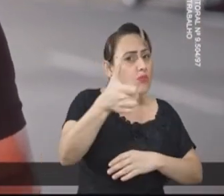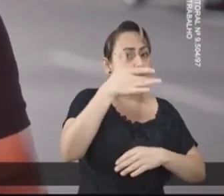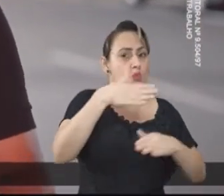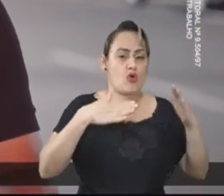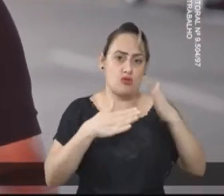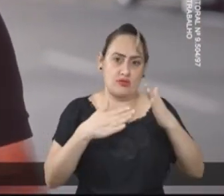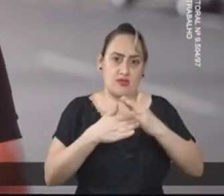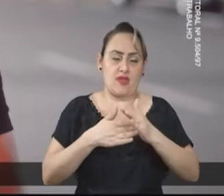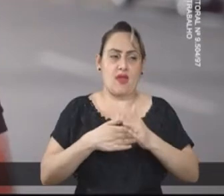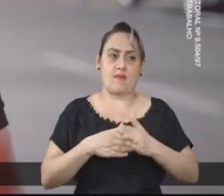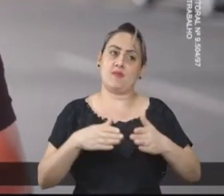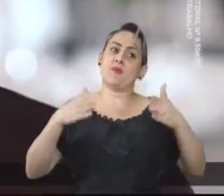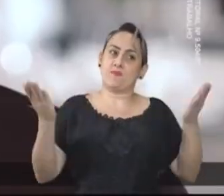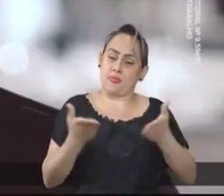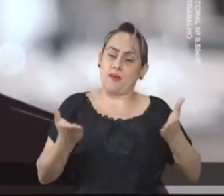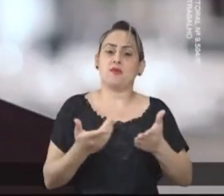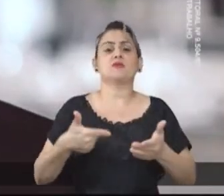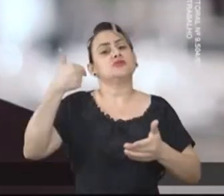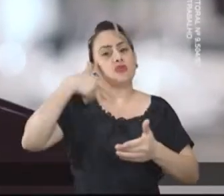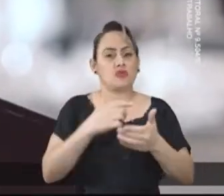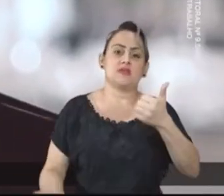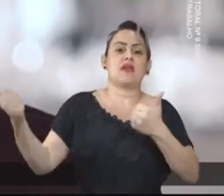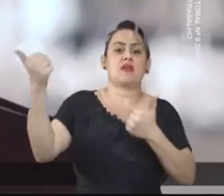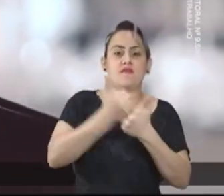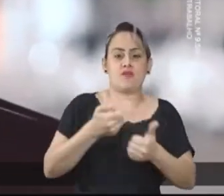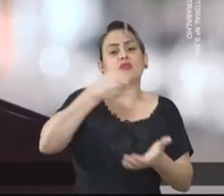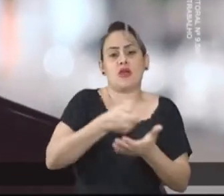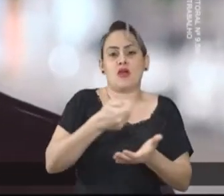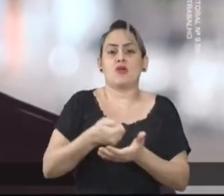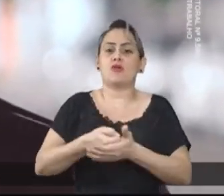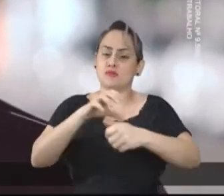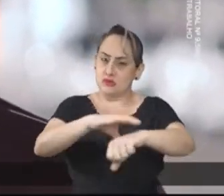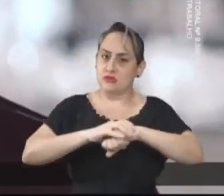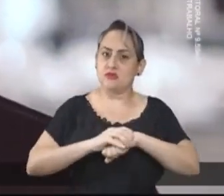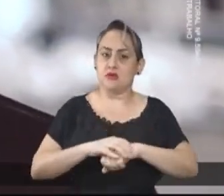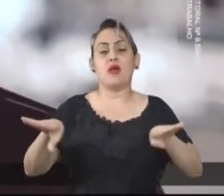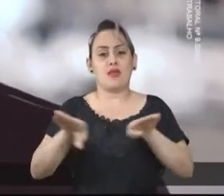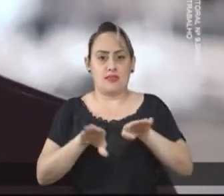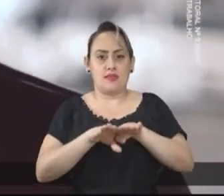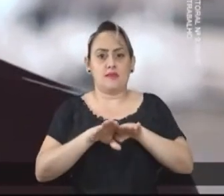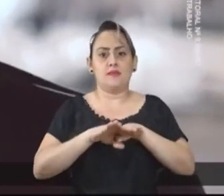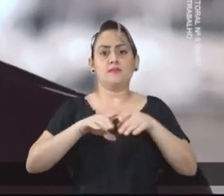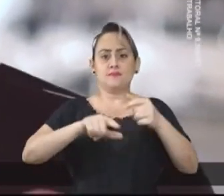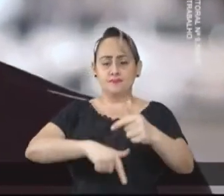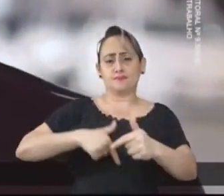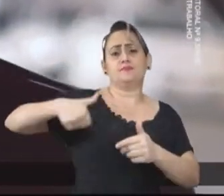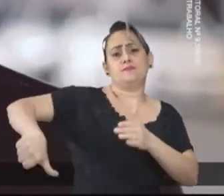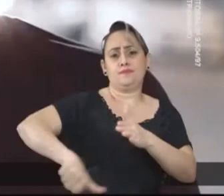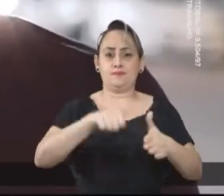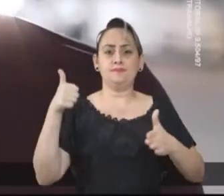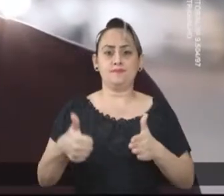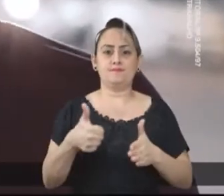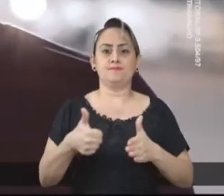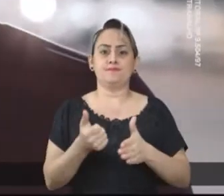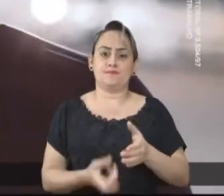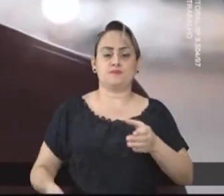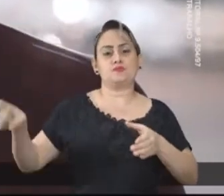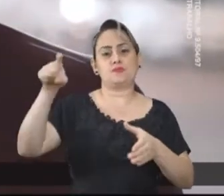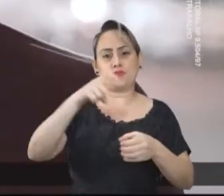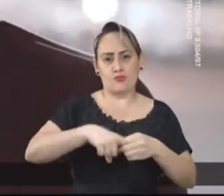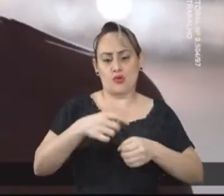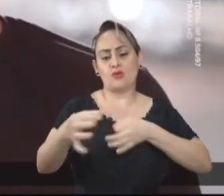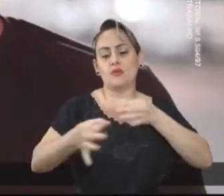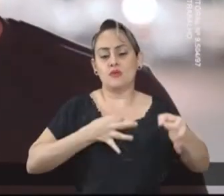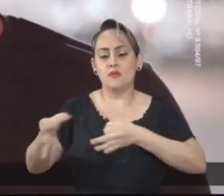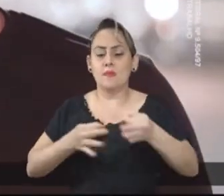comércio fechado pelo menor tempo. E por isso, hoje temos condições de retomar a economia de forma segura. Também saímos na